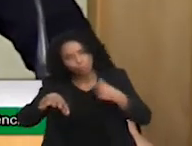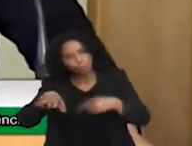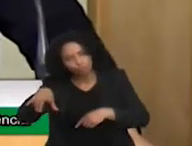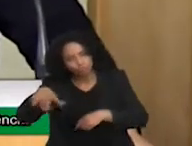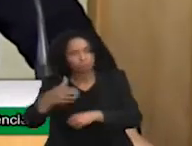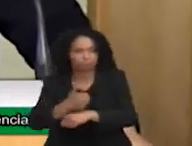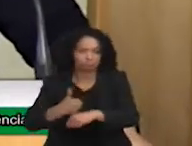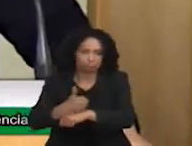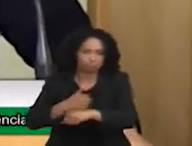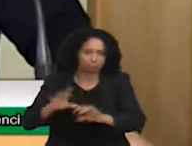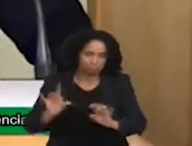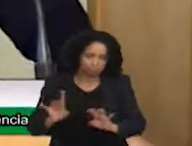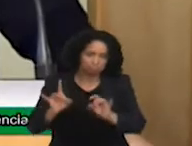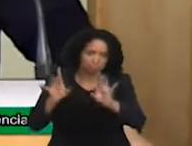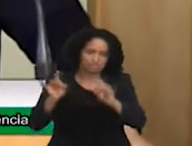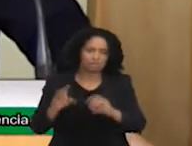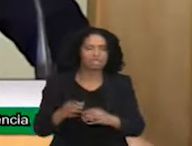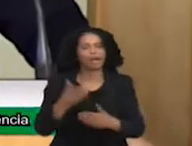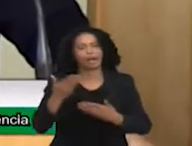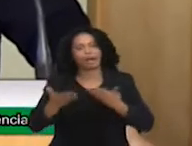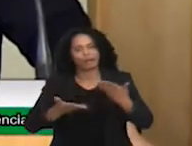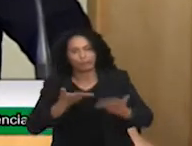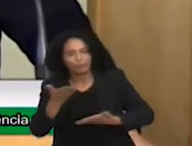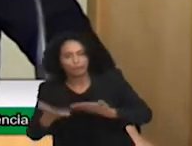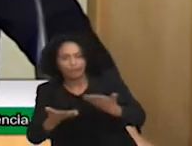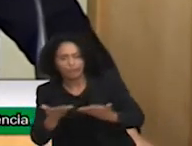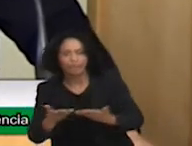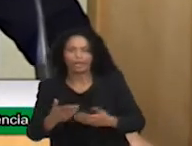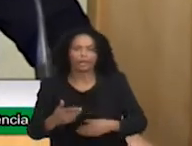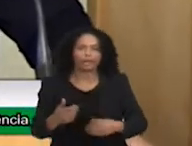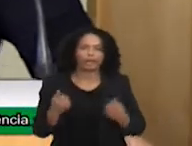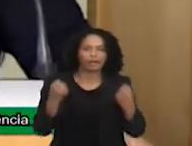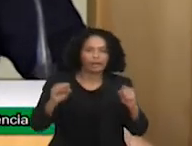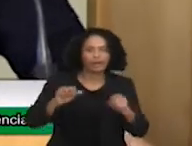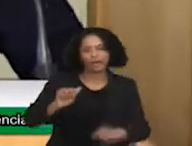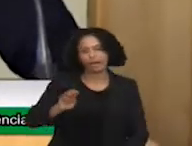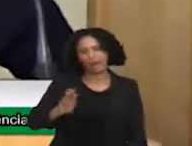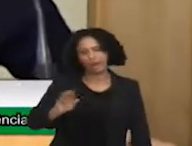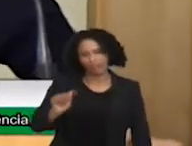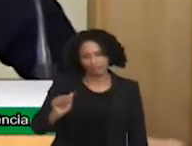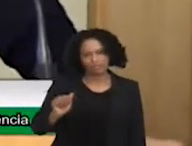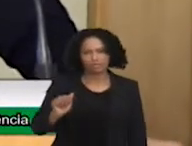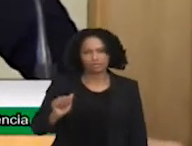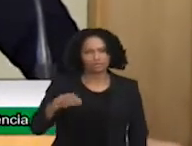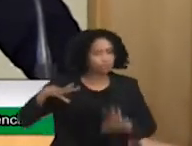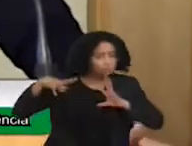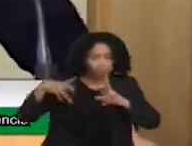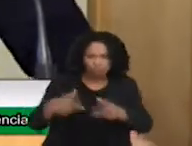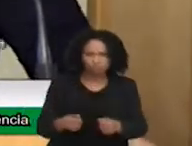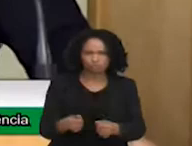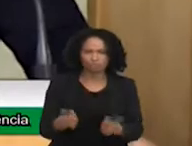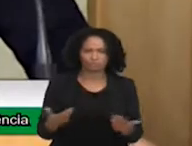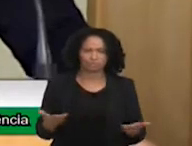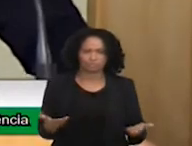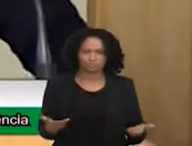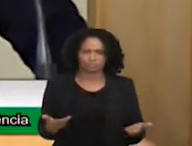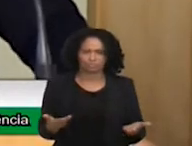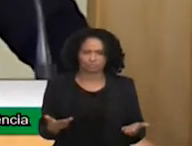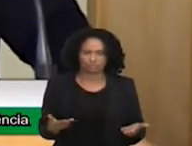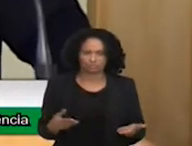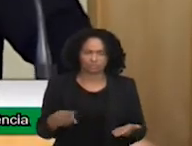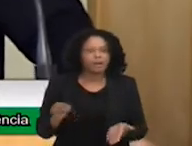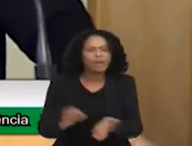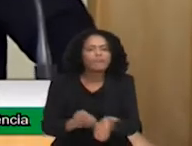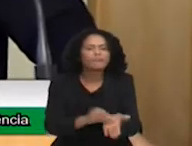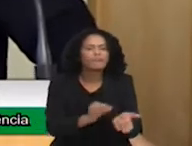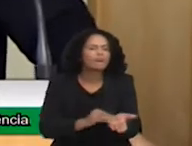terapia ABA, quando não tem naquela região. Então, o que está falhando o sistema? Qual é a responsabilidade do